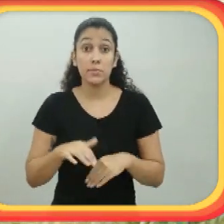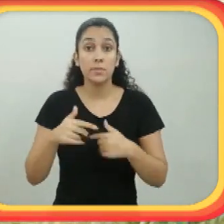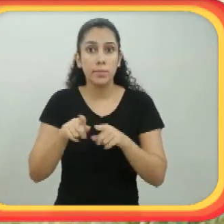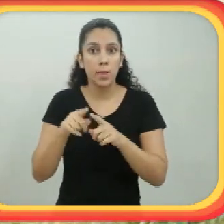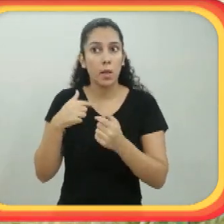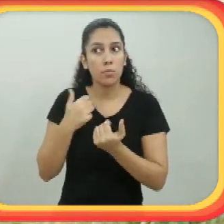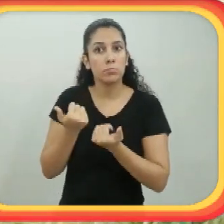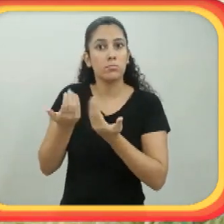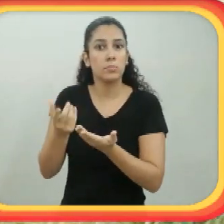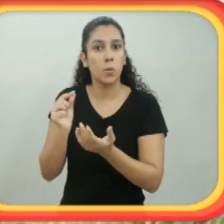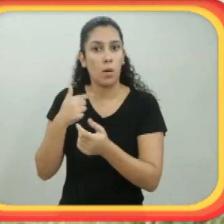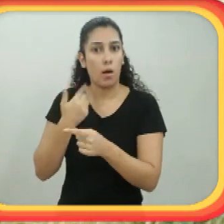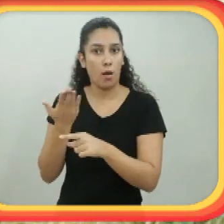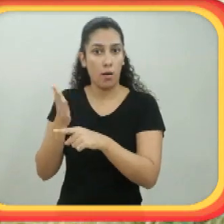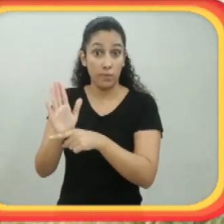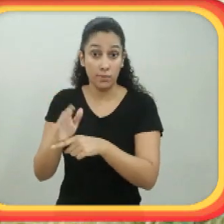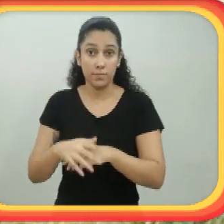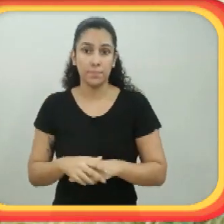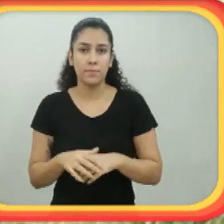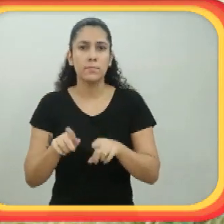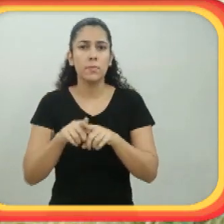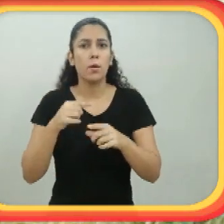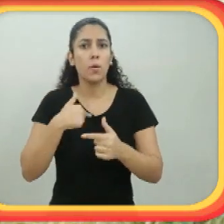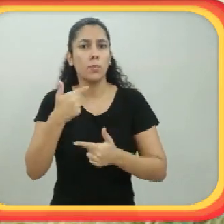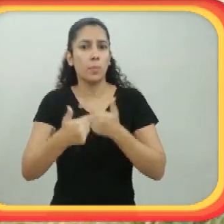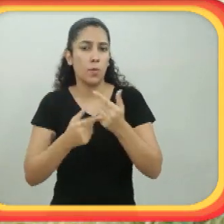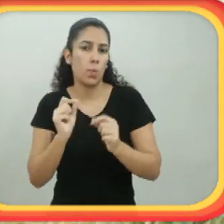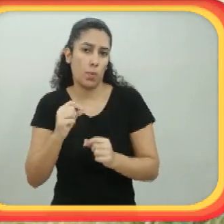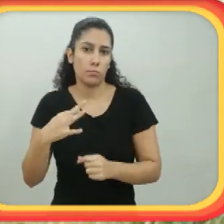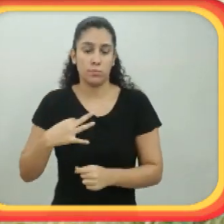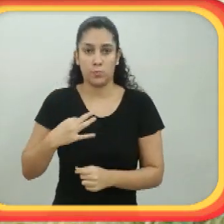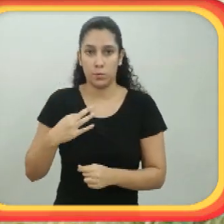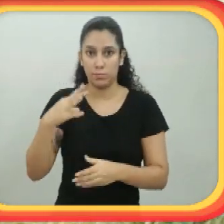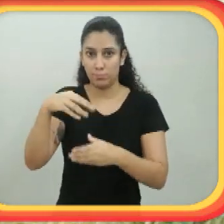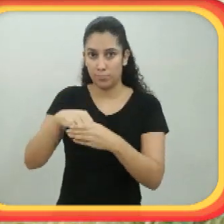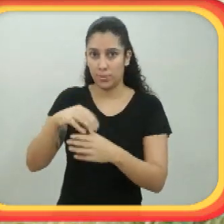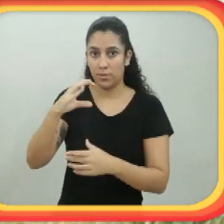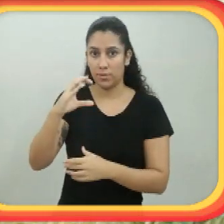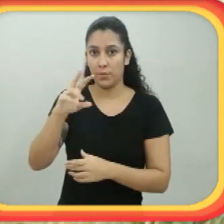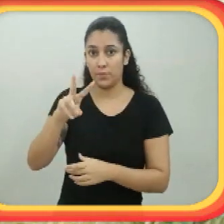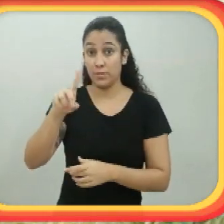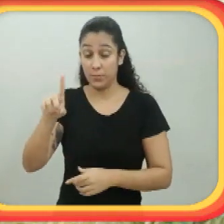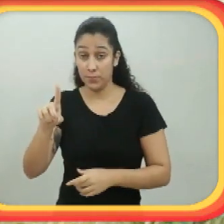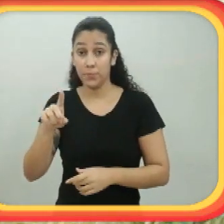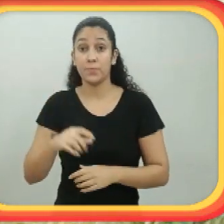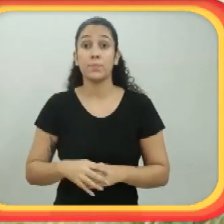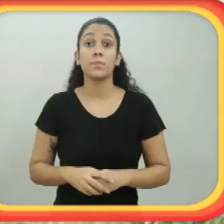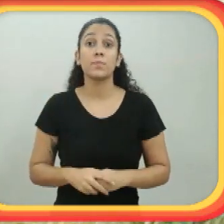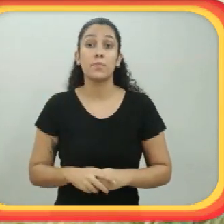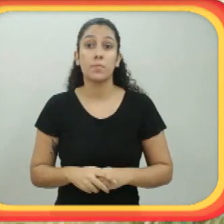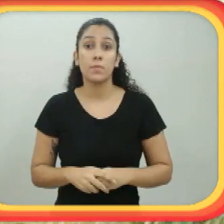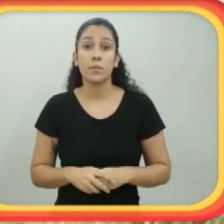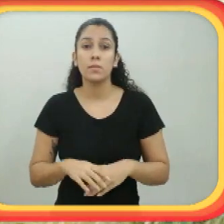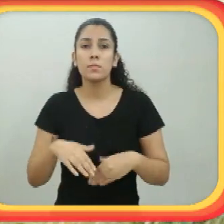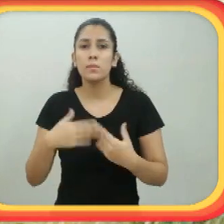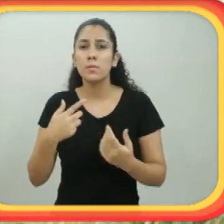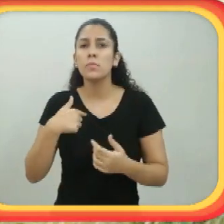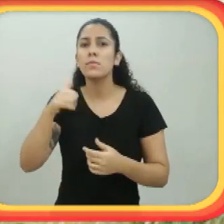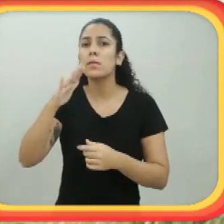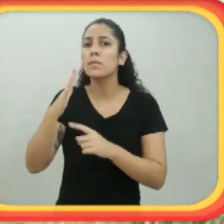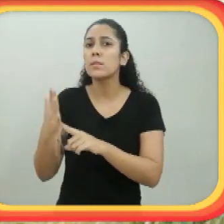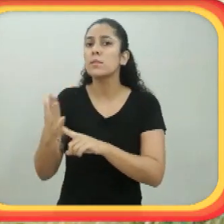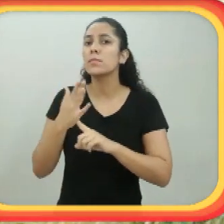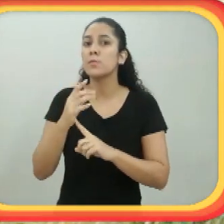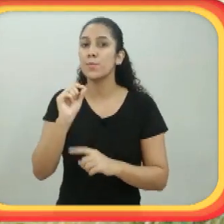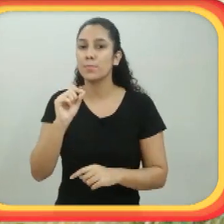E eu comecei um relacionamento muito legal com o CVI, porque eu, como fui ajudada por eles, eles fazem tudo de